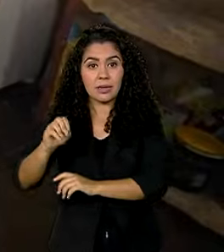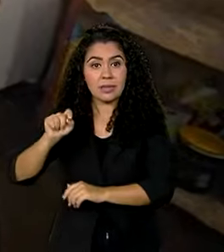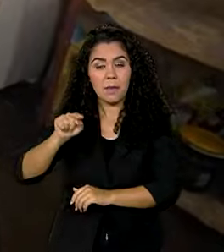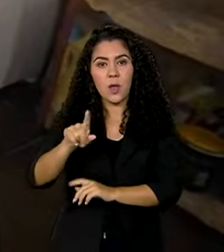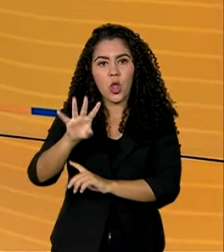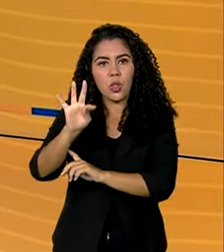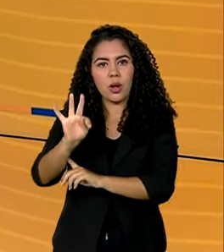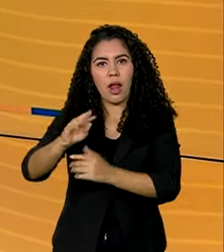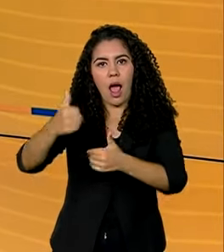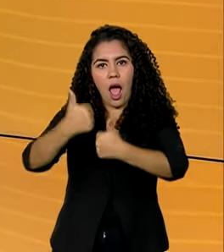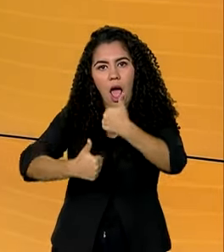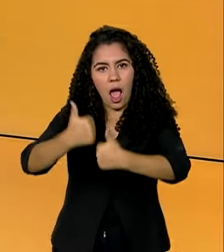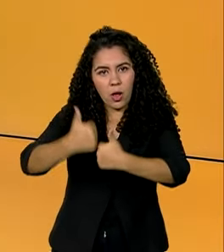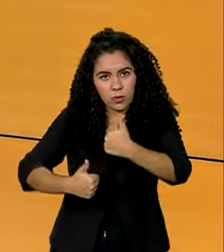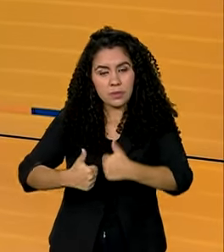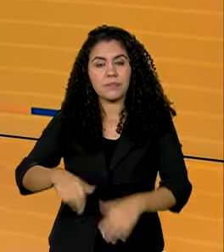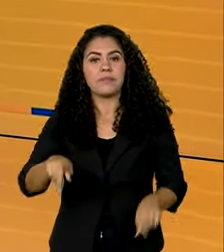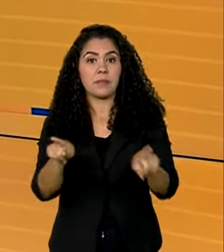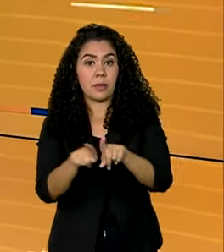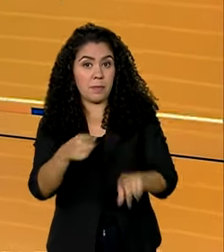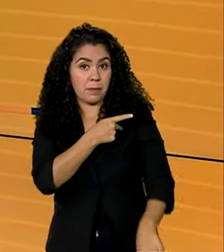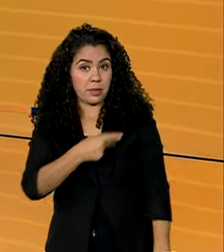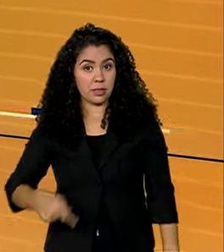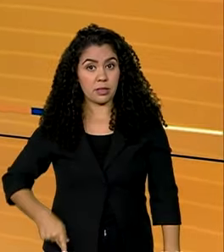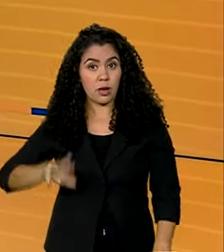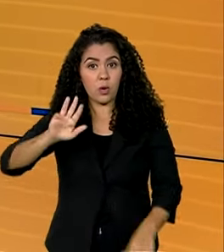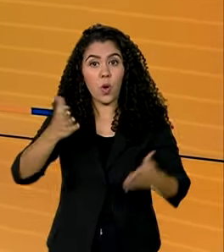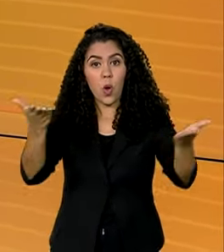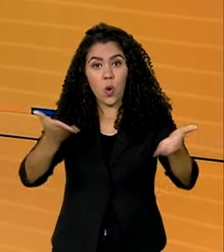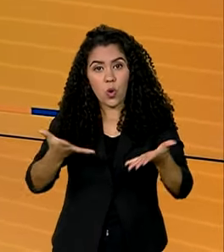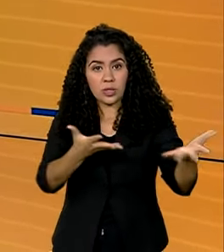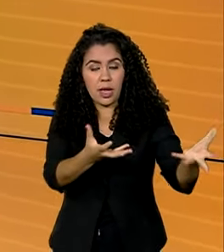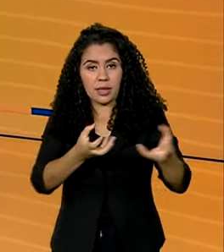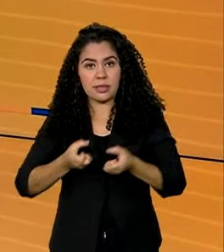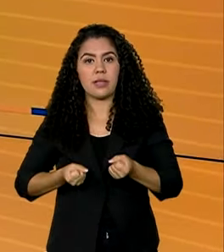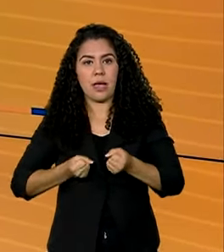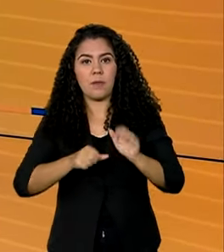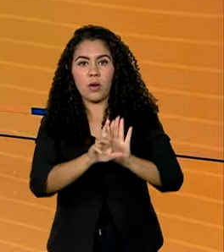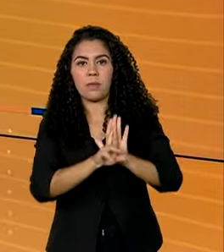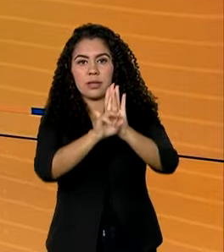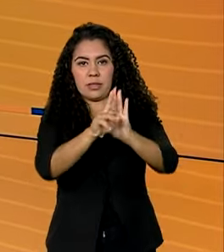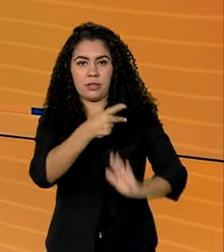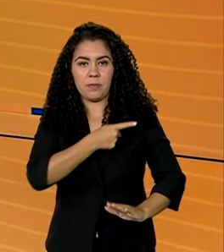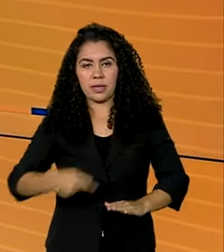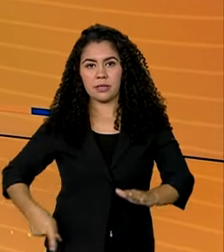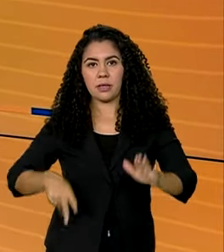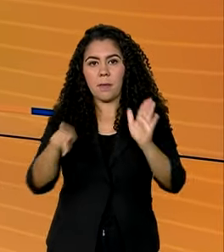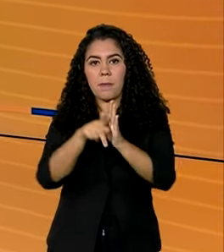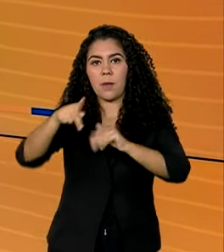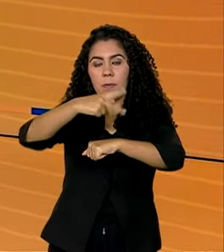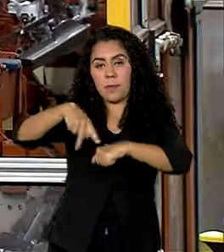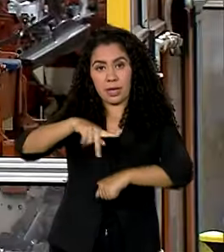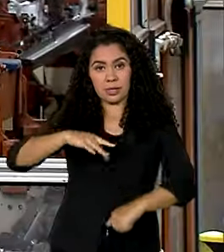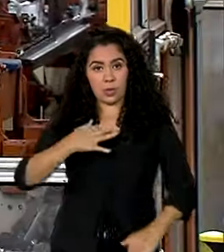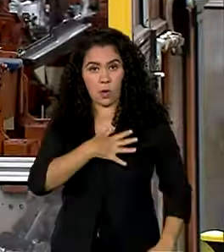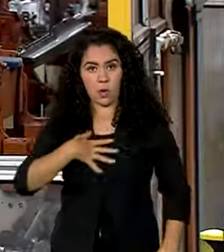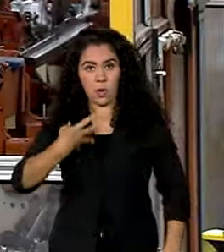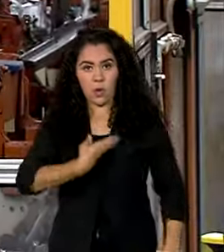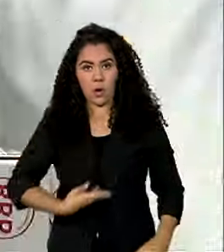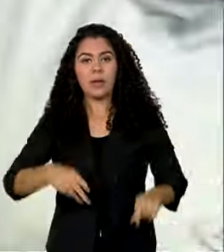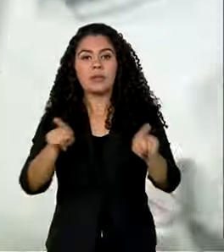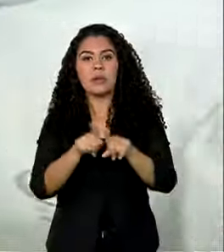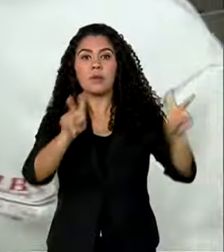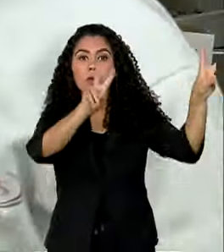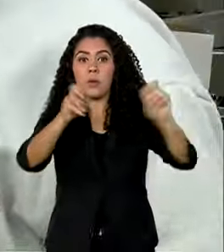toneladas de arroz. Presidente Lula recebe hoje a visita oficial do presidente da Croácia. E veja também no quadro